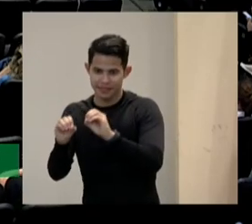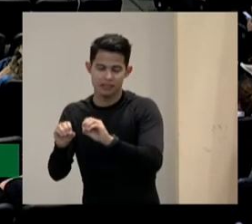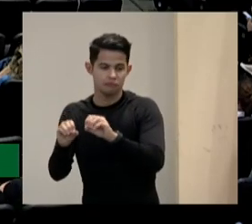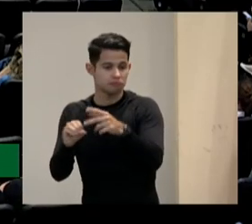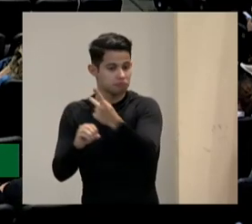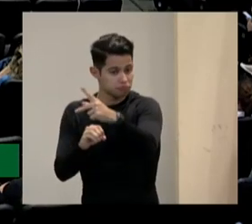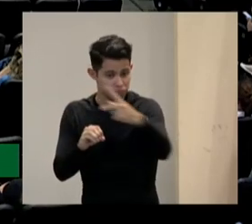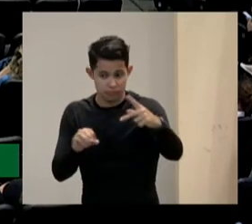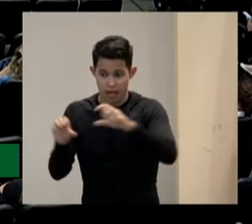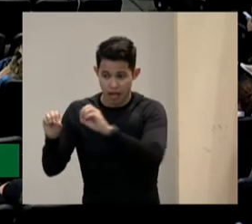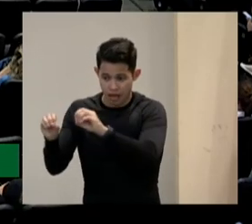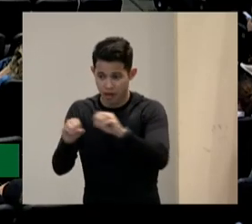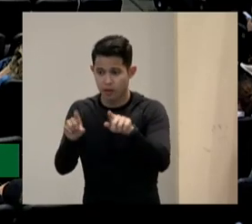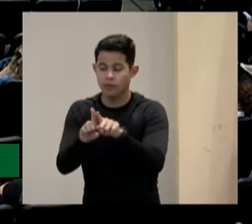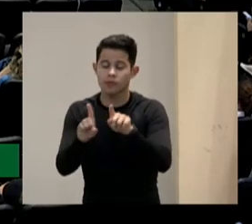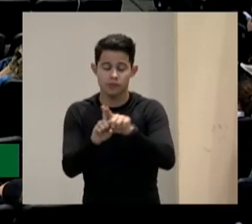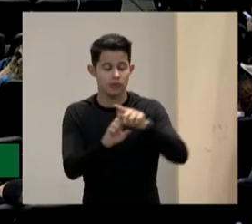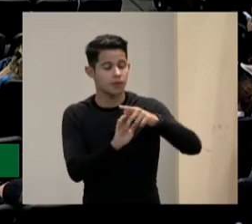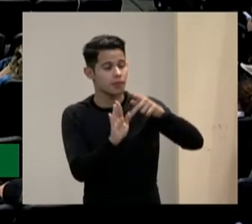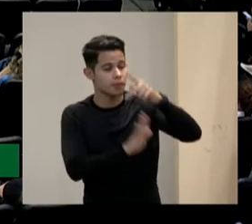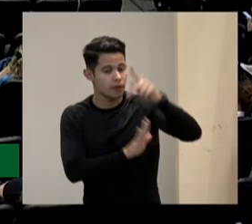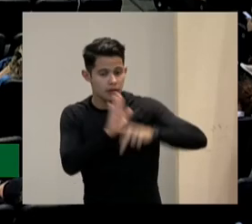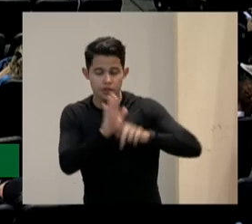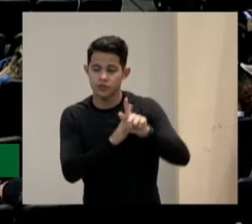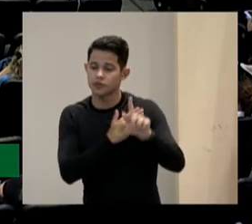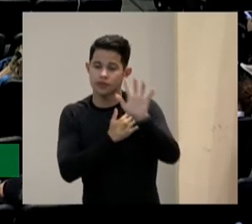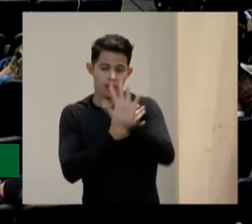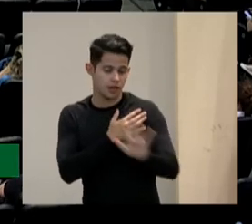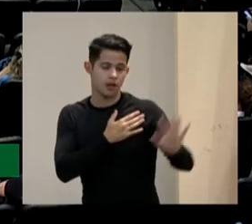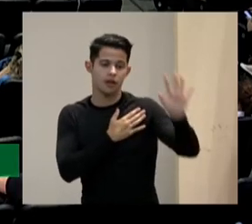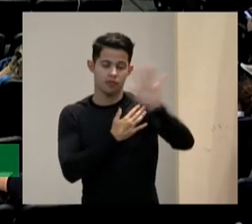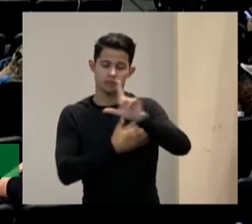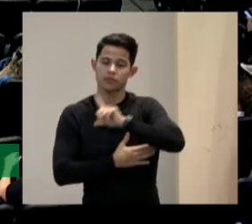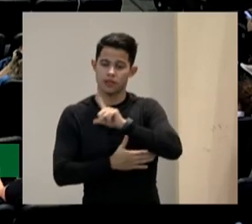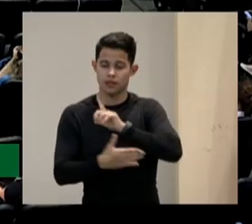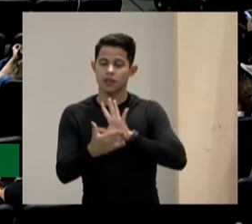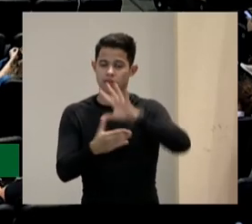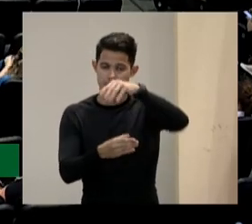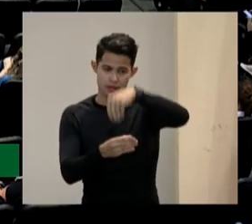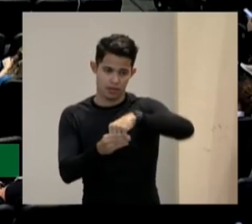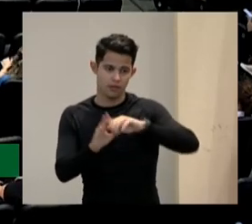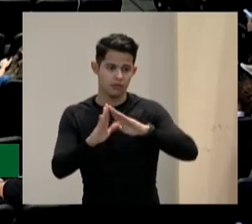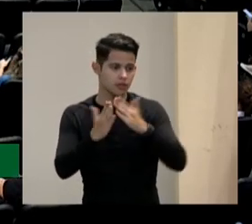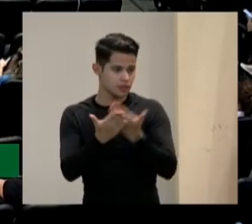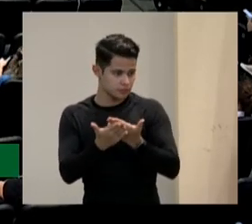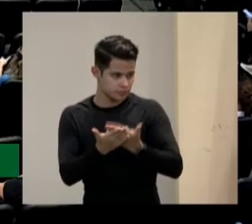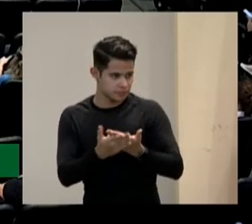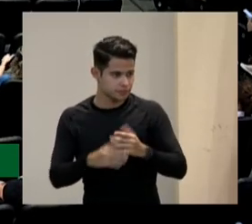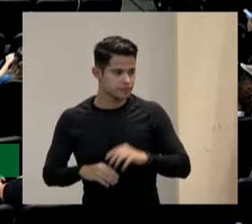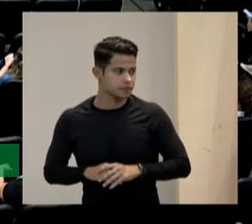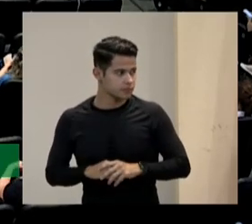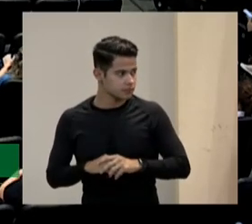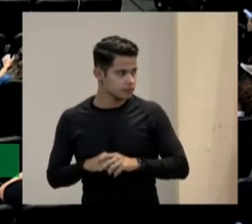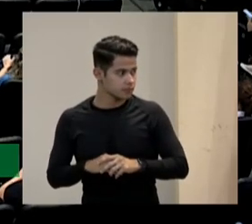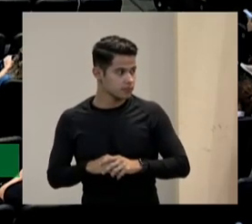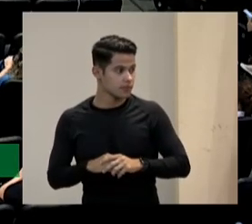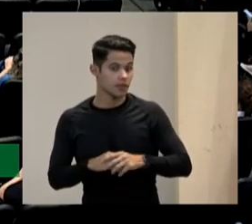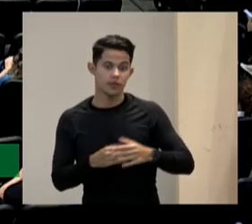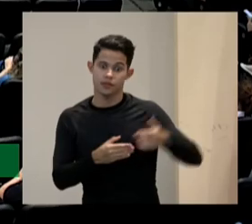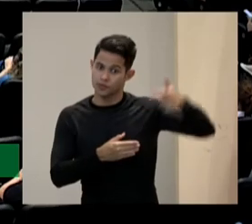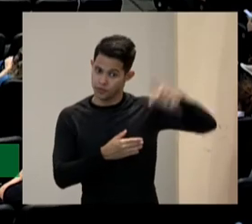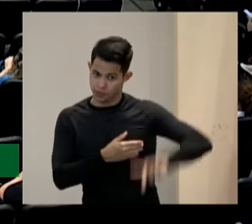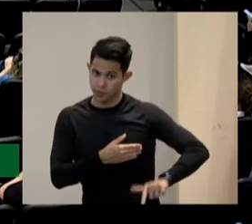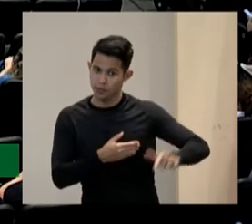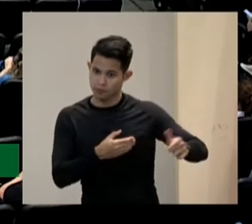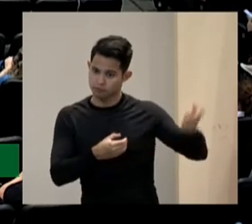aulas do planejamento do nosso planejamento geral que nós temos dentro das nossas aulas e aqui volto ao